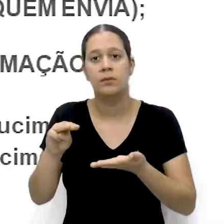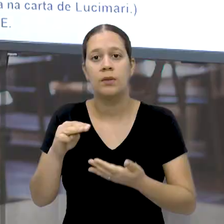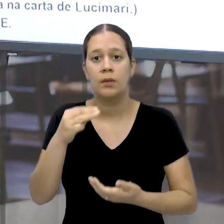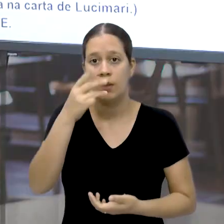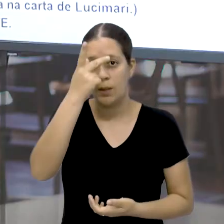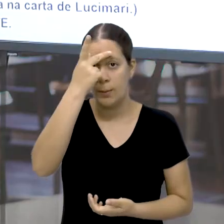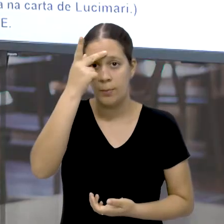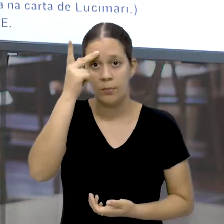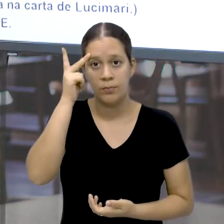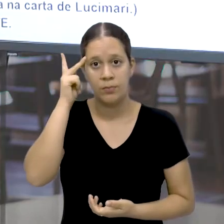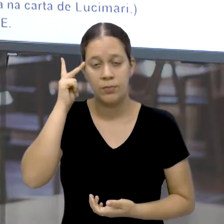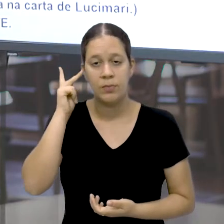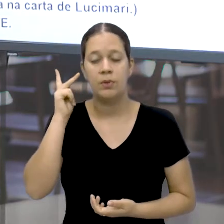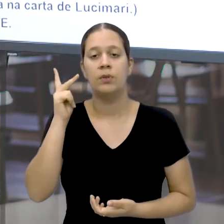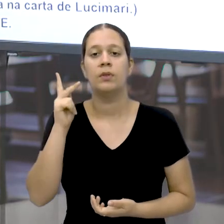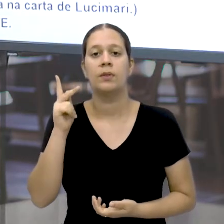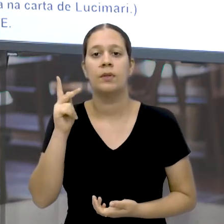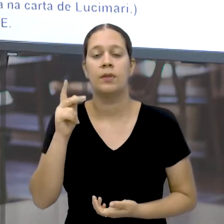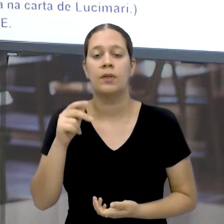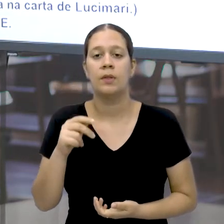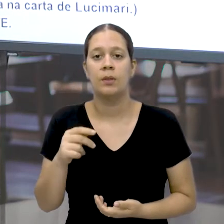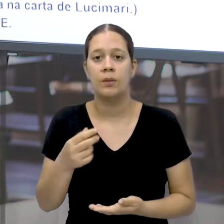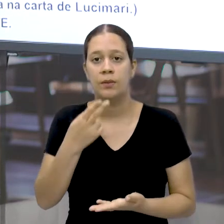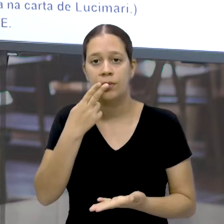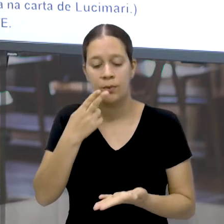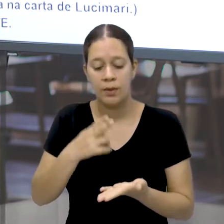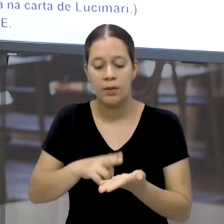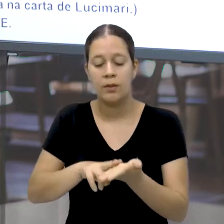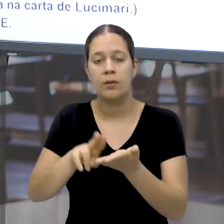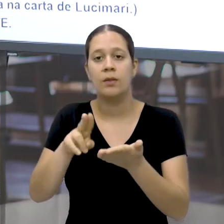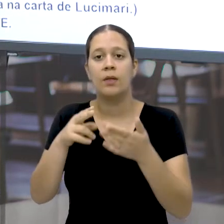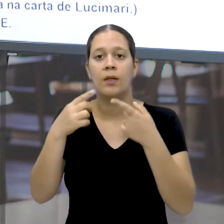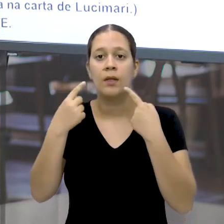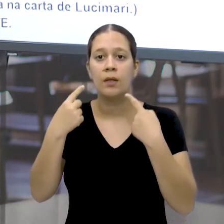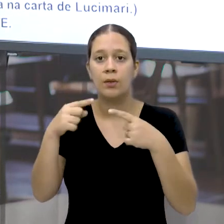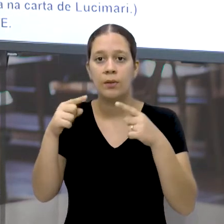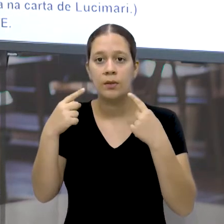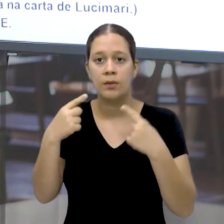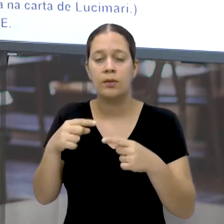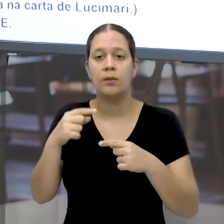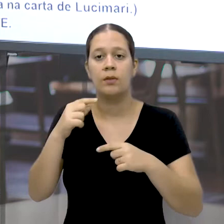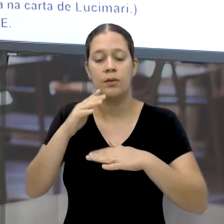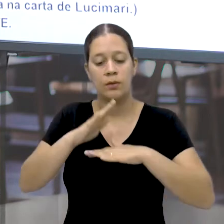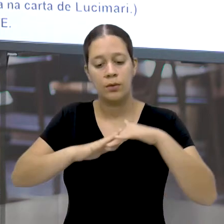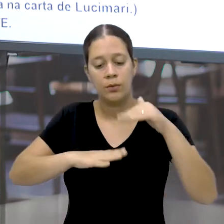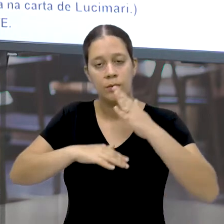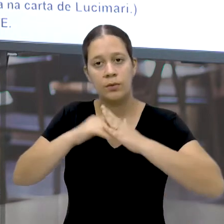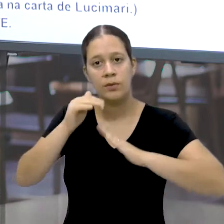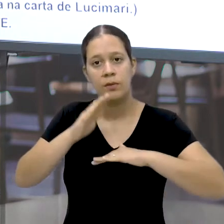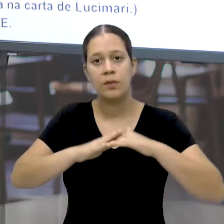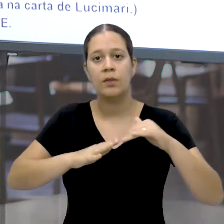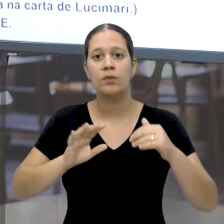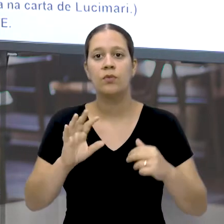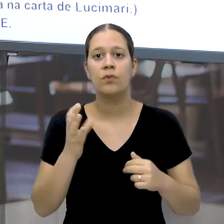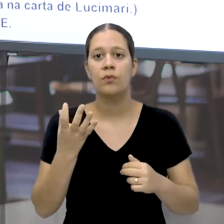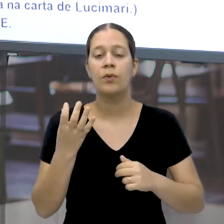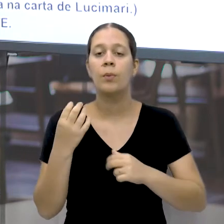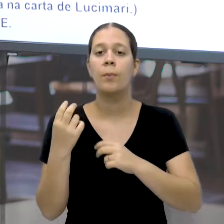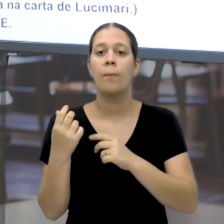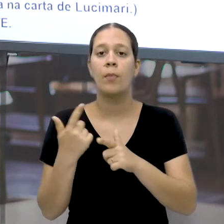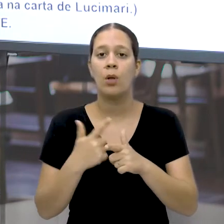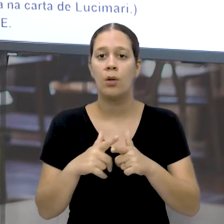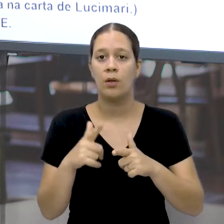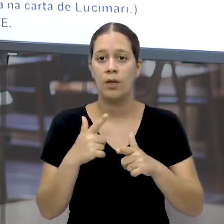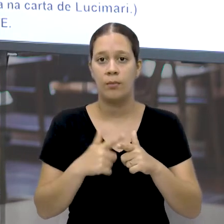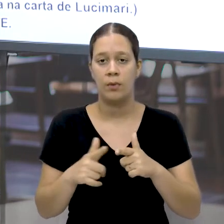que Todo destinatário De uma carta De reclamação É uma pessoa Com pet Para resolver Este problema Não